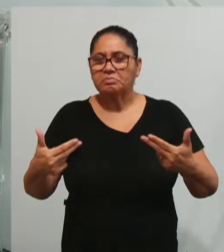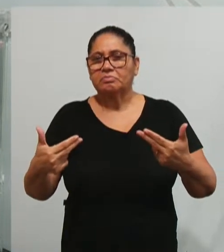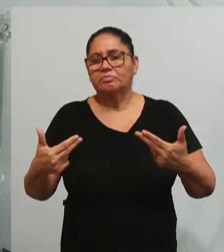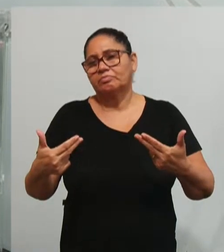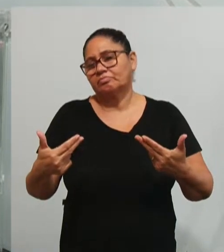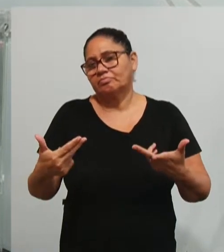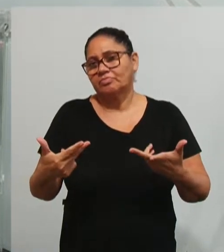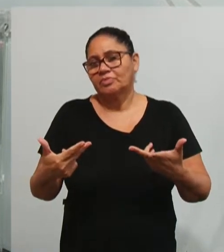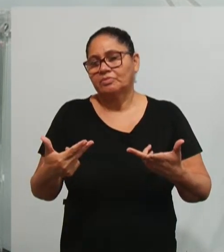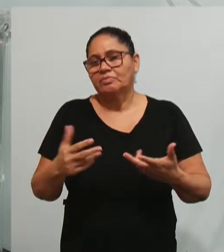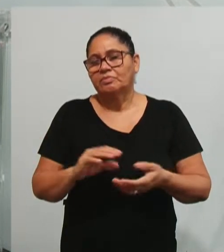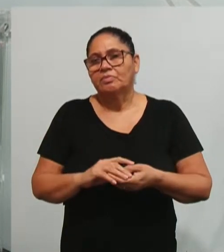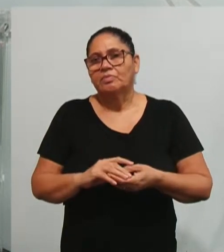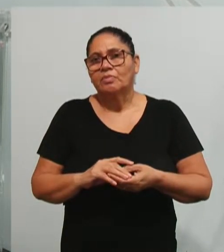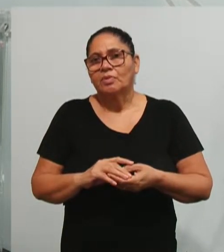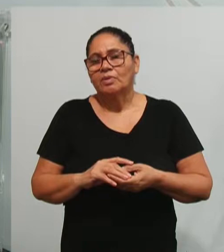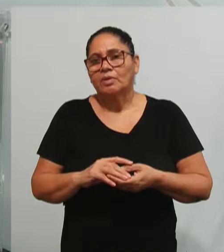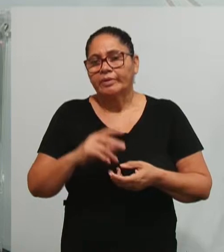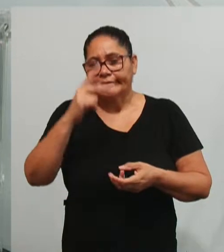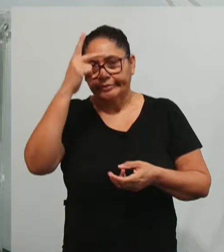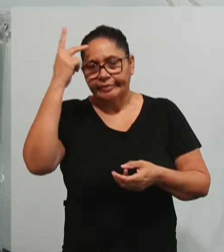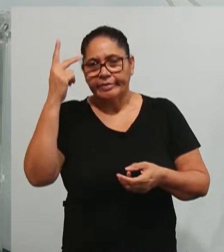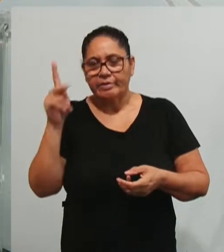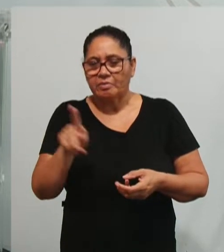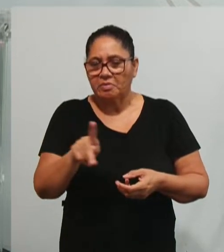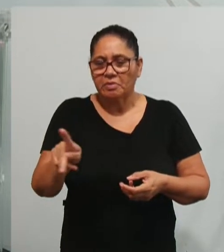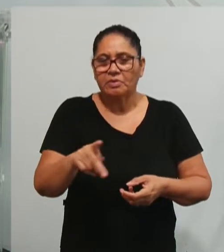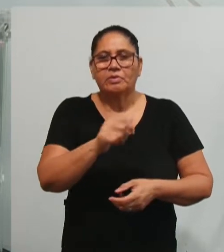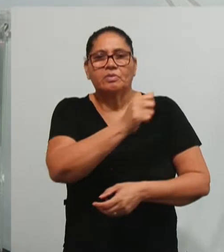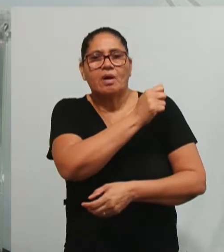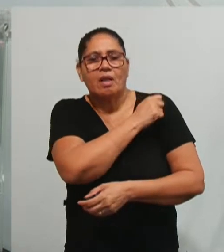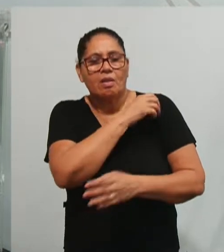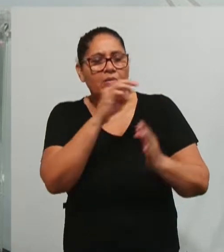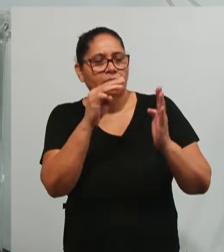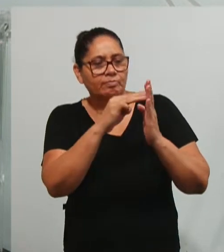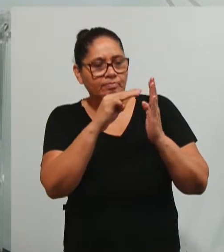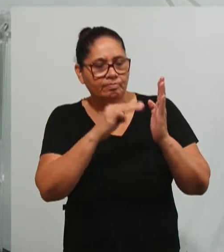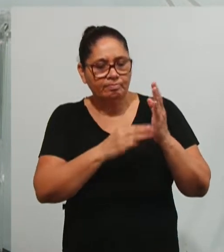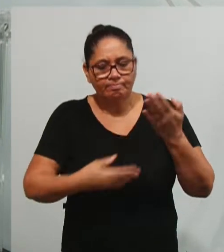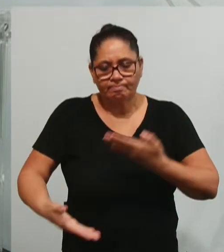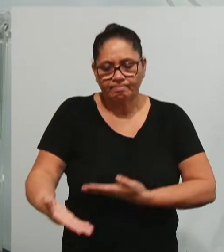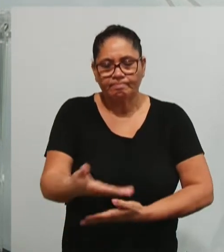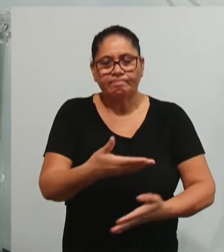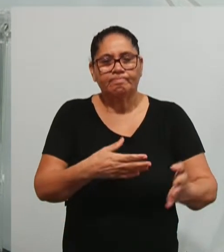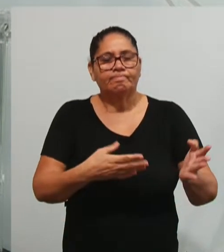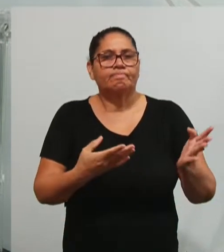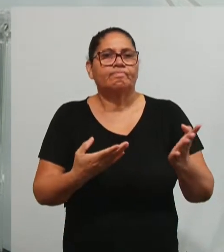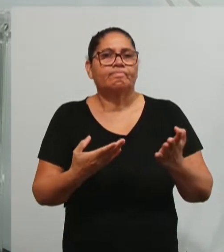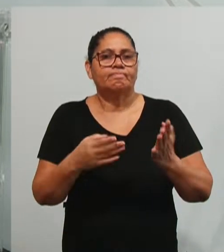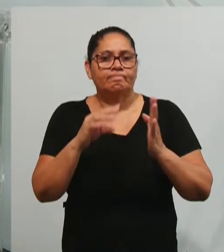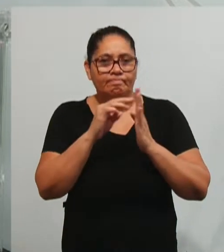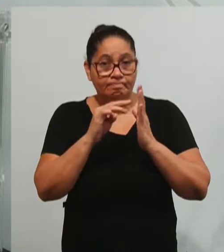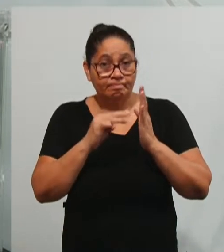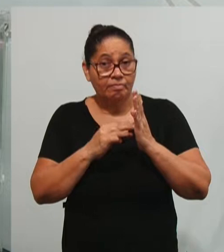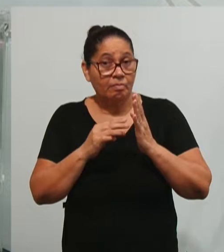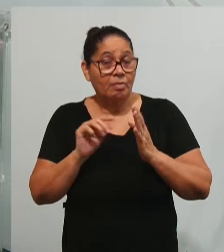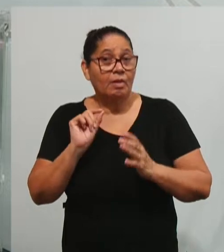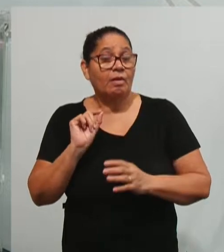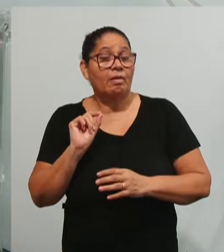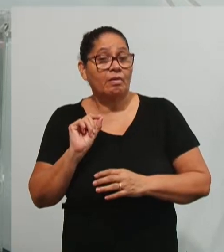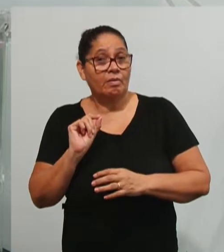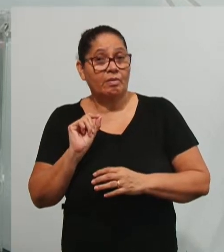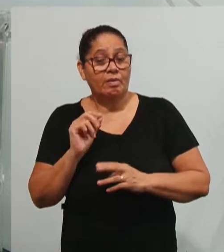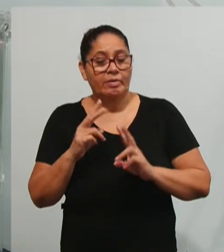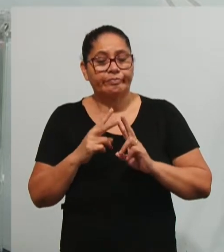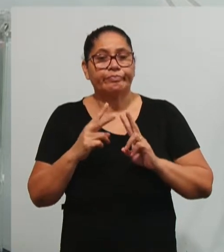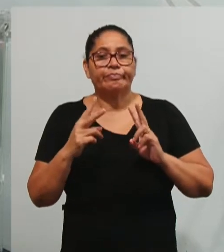alguns elementos que a gente caracteriza como professor, aluno, conteúdo que media, metodologia. E, quando a gente vai falar à